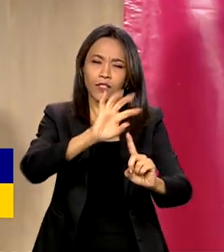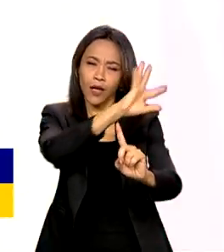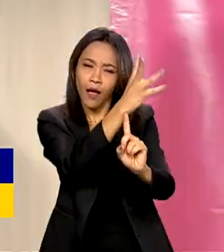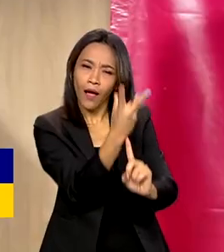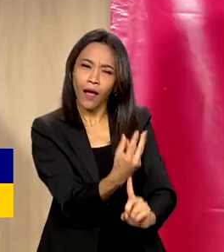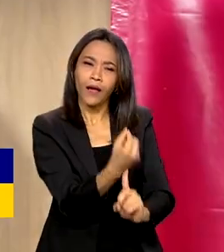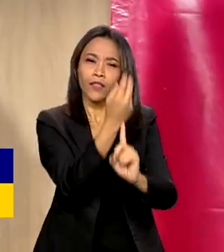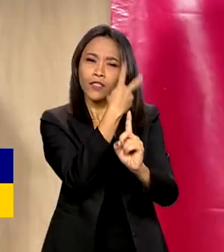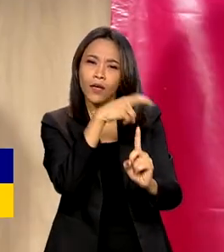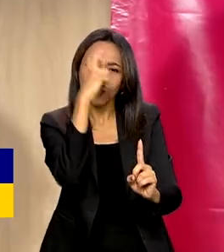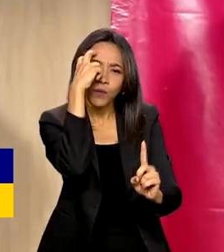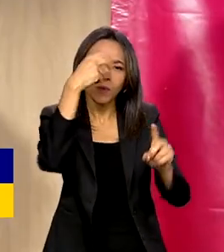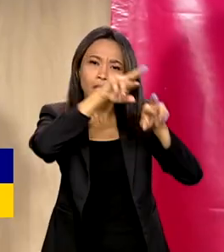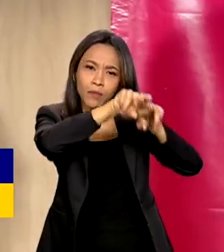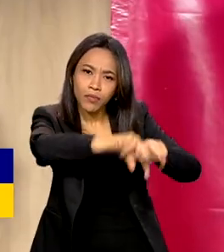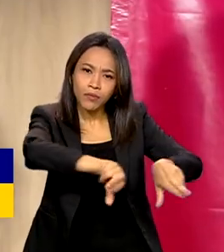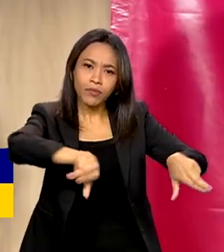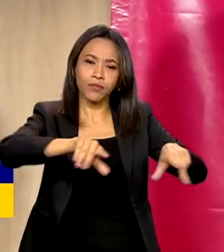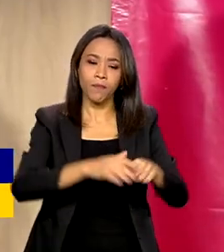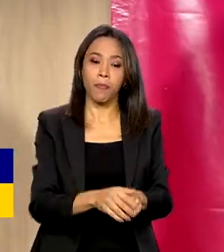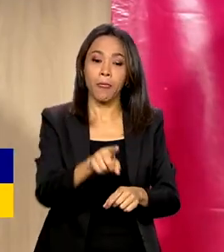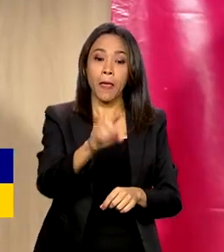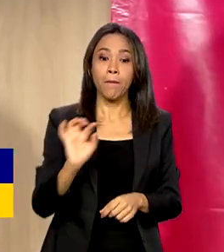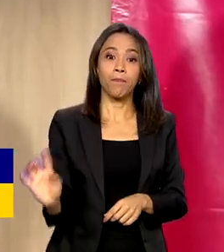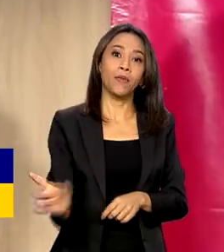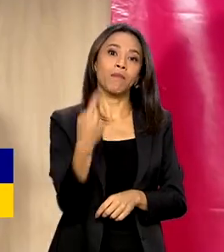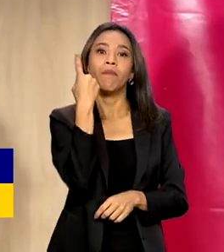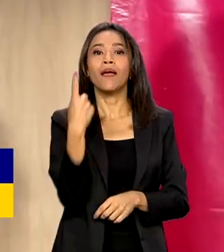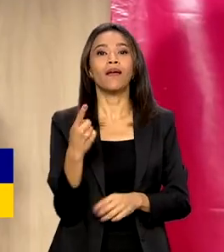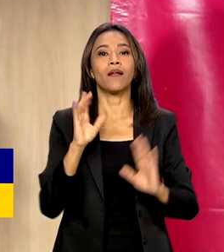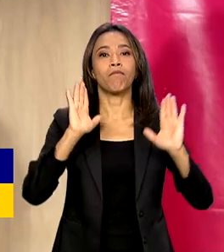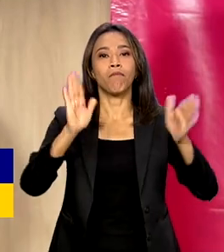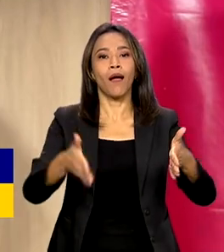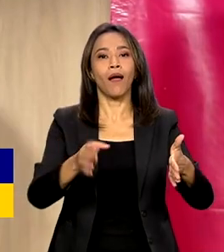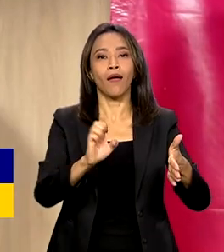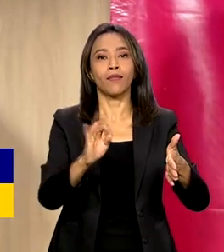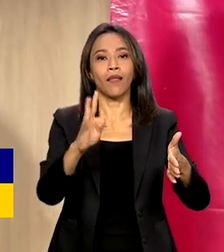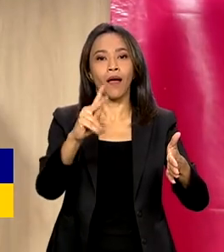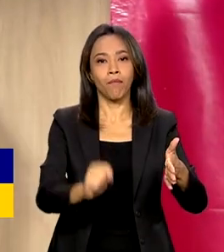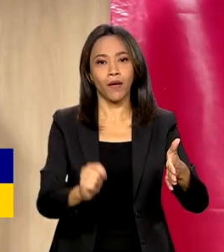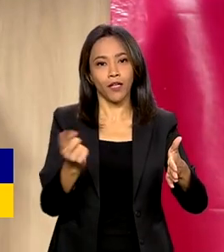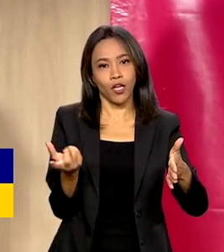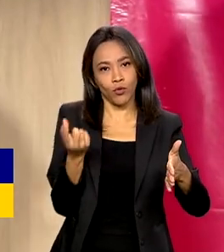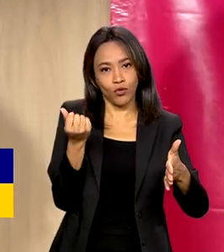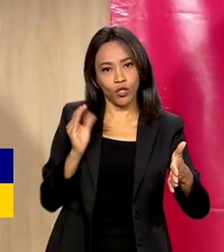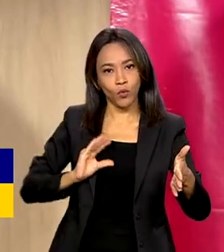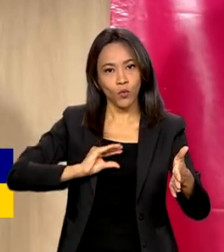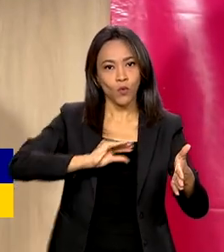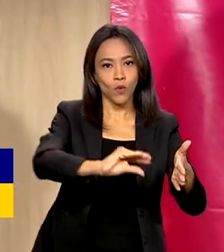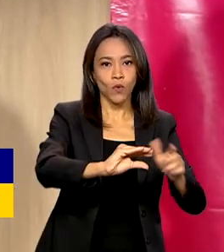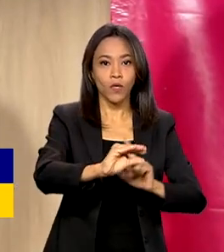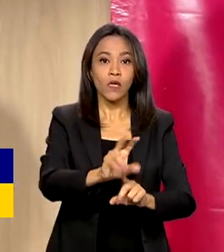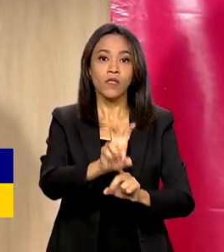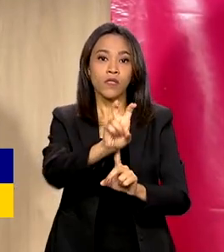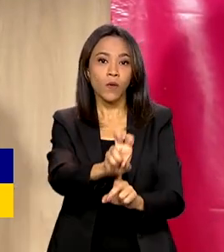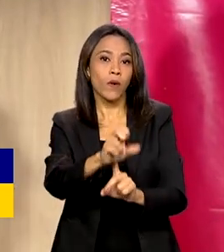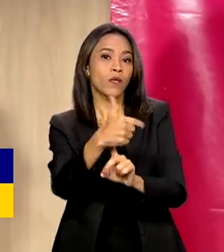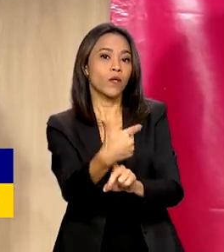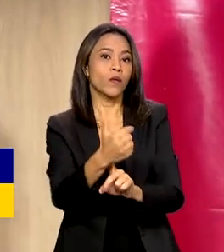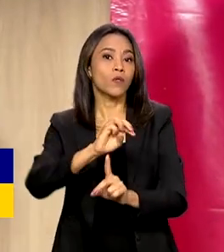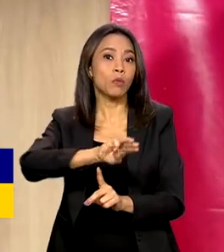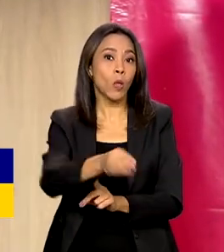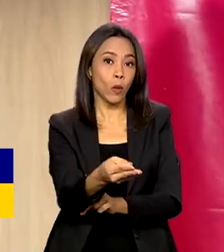culturais. Primeiríssima etapa das nossas entregas, que já soma um investimento imediato de 52 milhões.